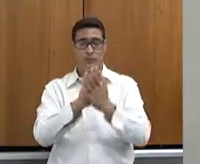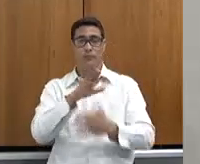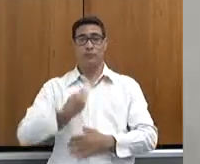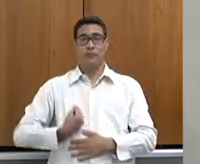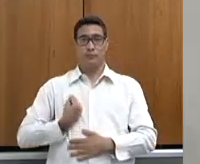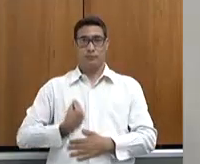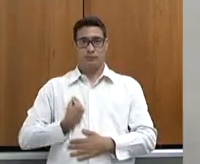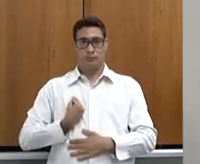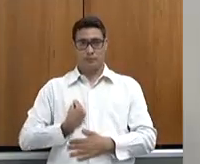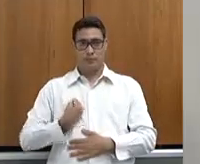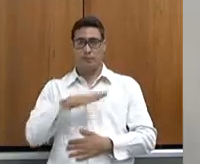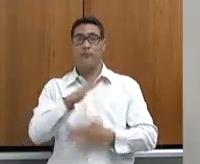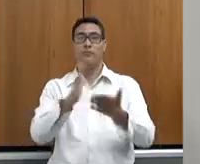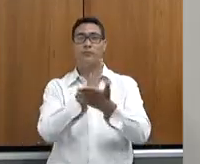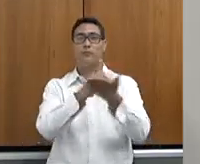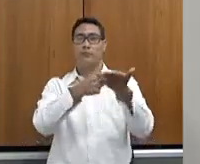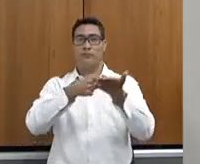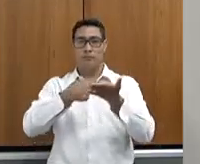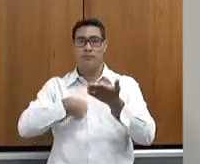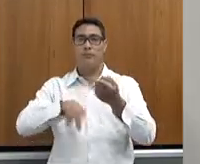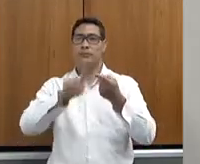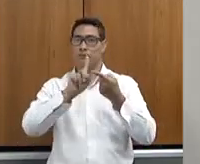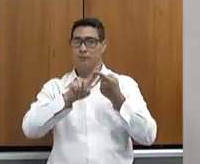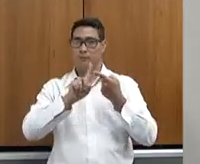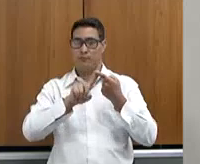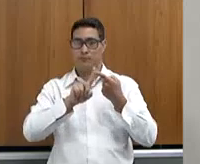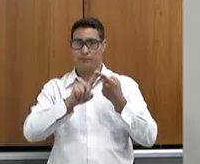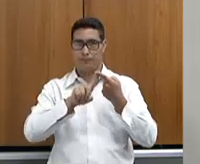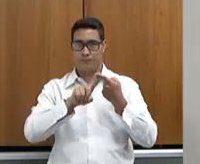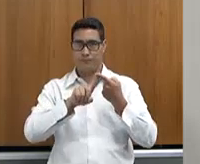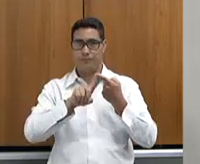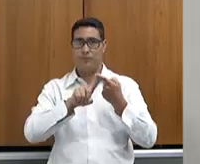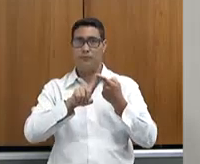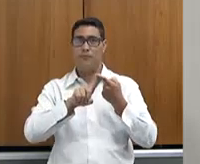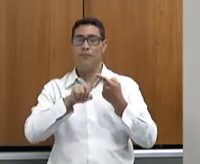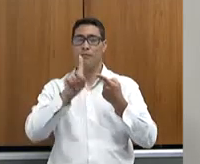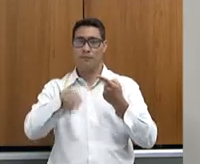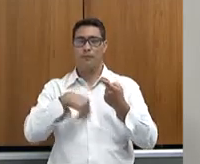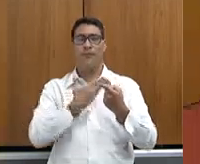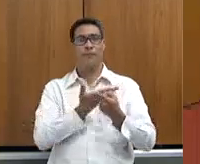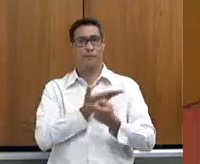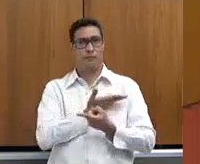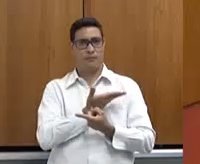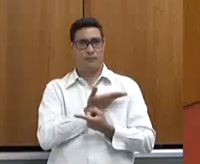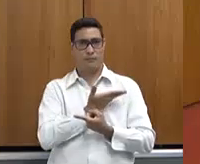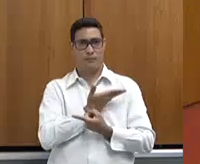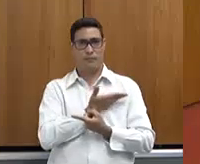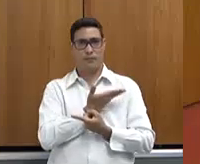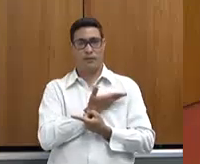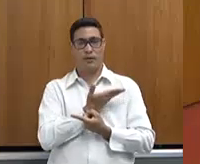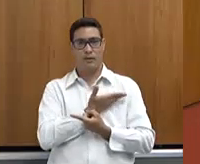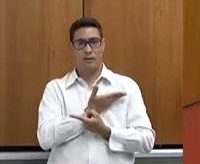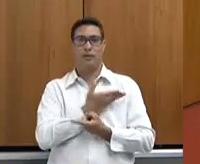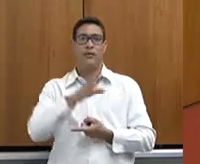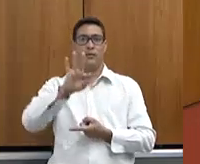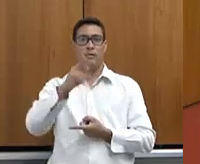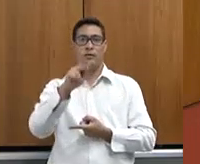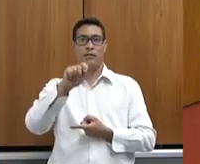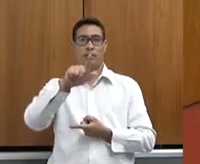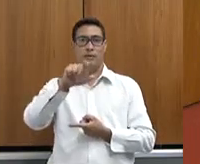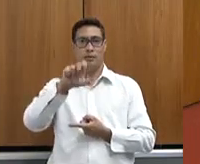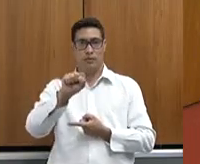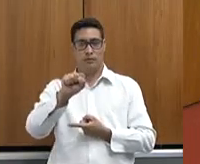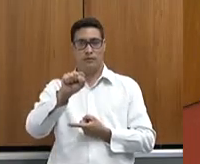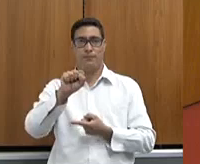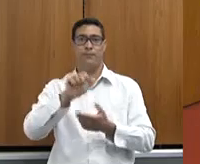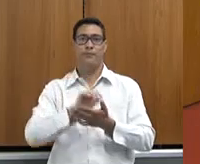presença dos seguintes convidados. Inicialmente, prezado amigo Tales Almeida